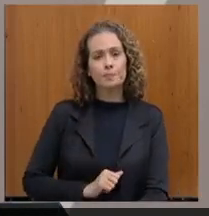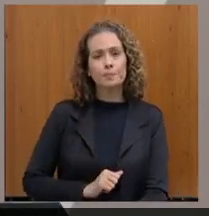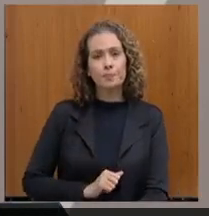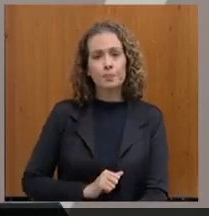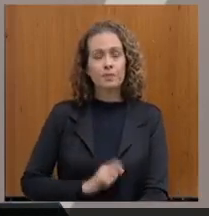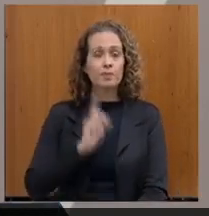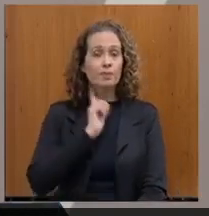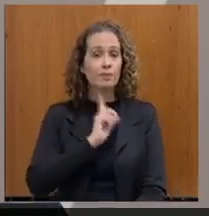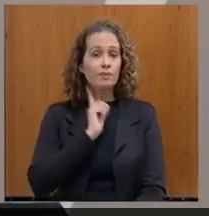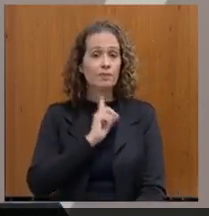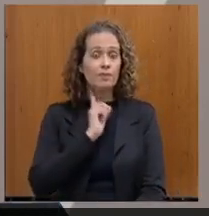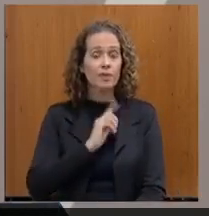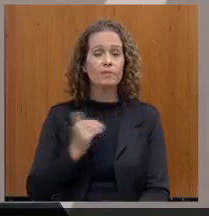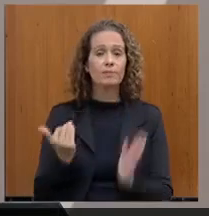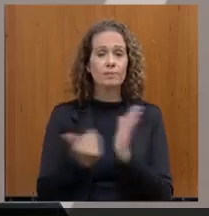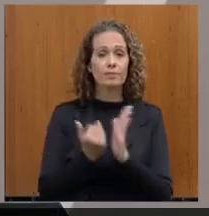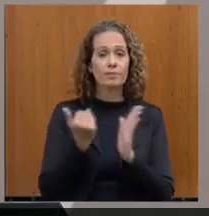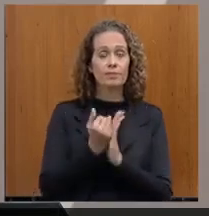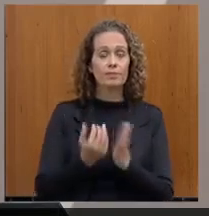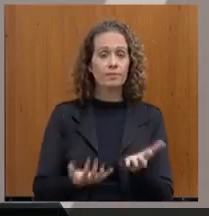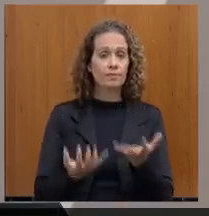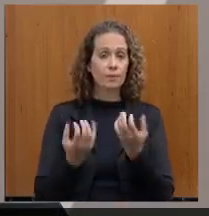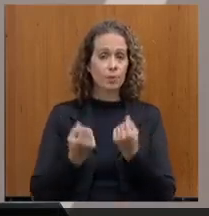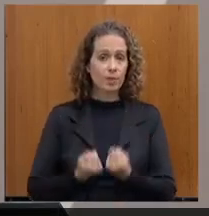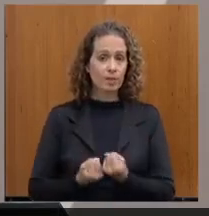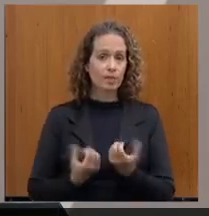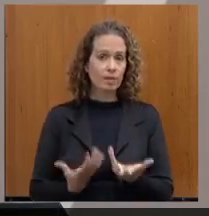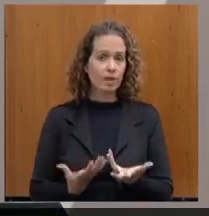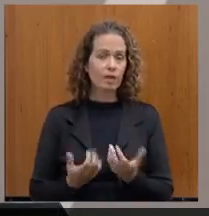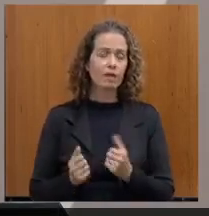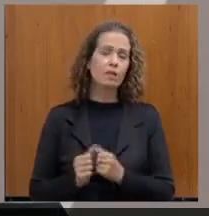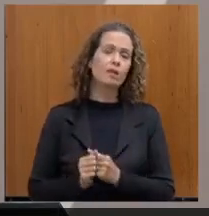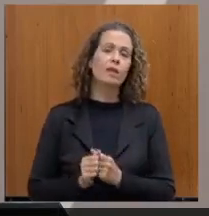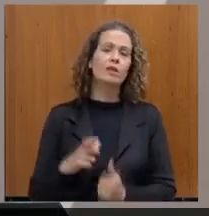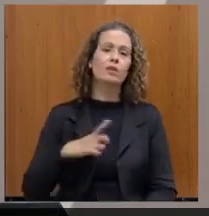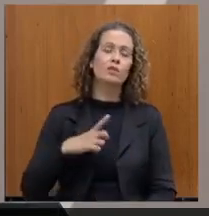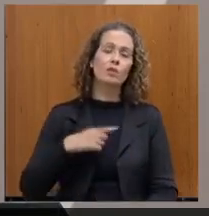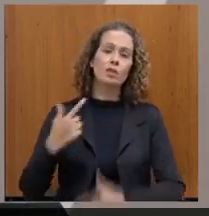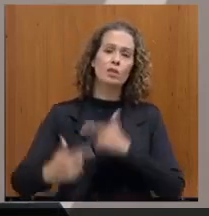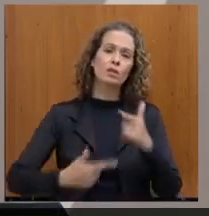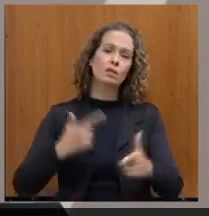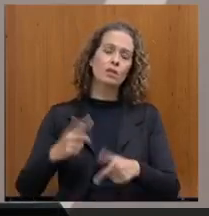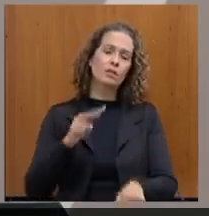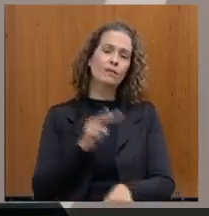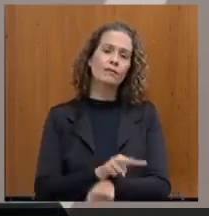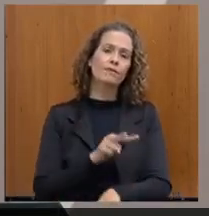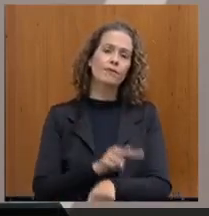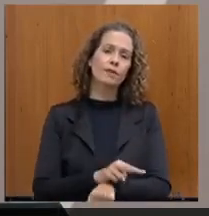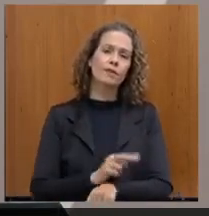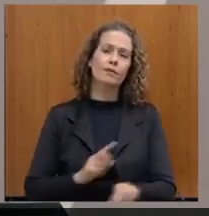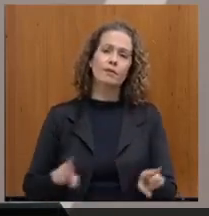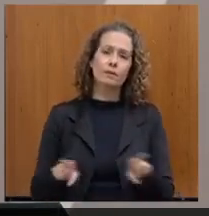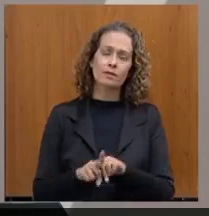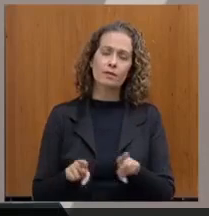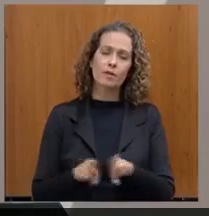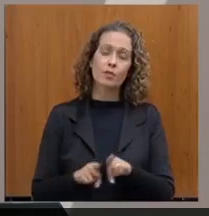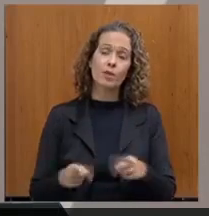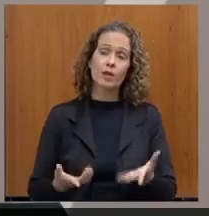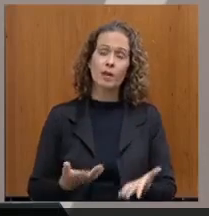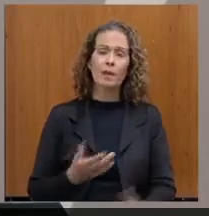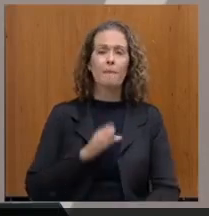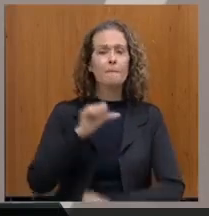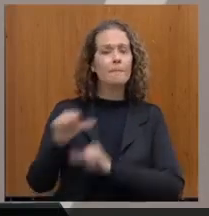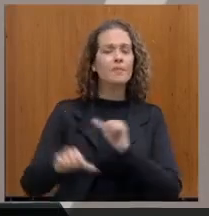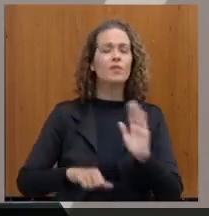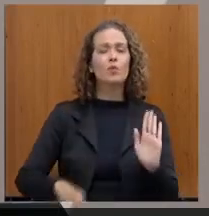arrecadação, ter mais eficiência em arrecadar, atrair empresas, virou um crime, virou